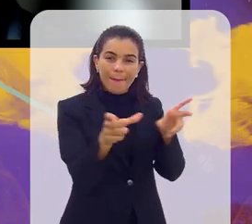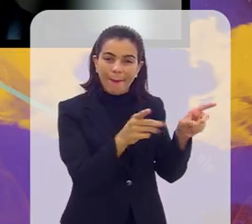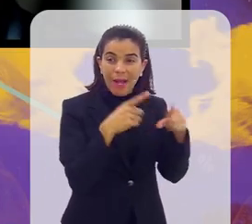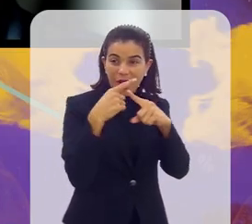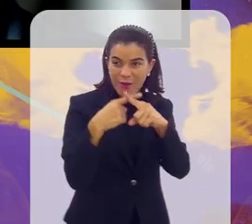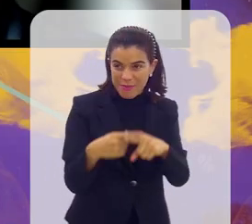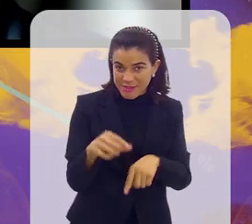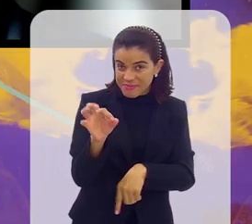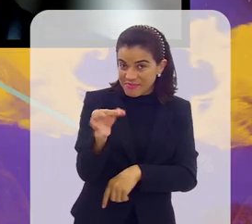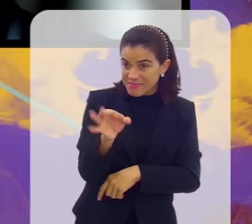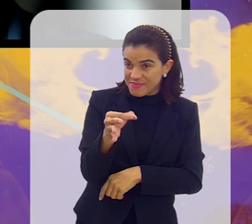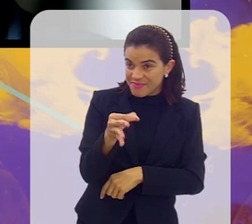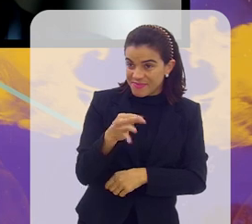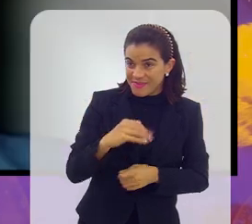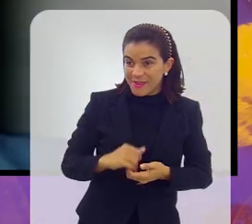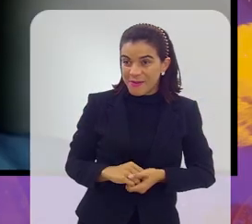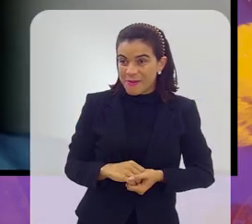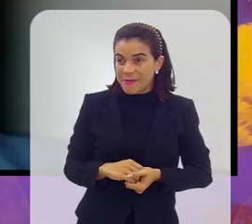verdade, Marcos?